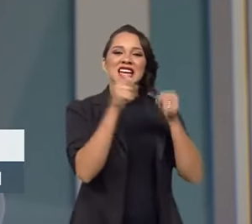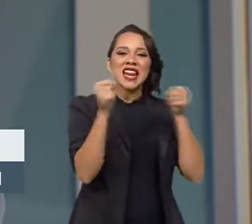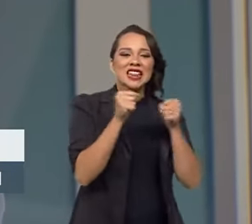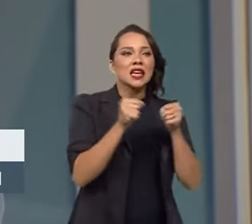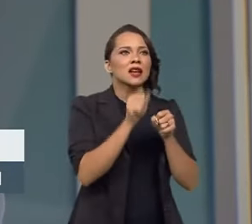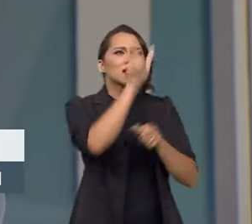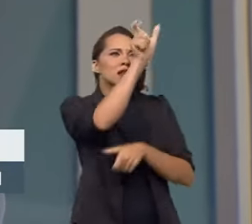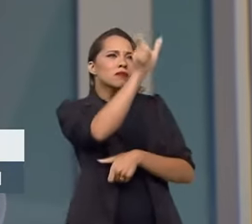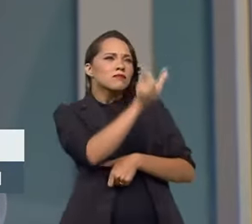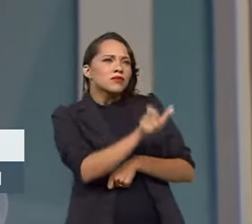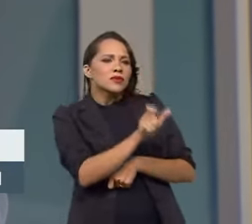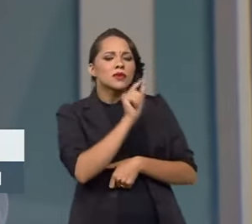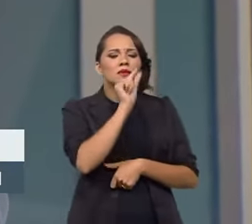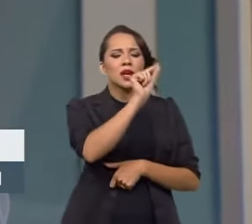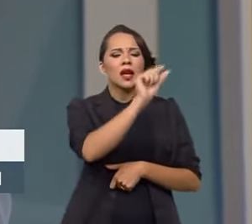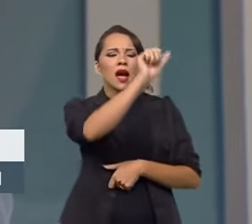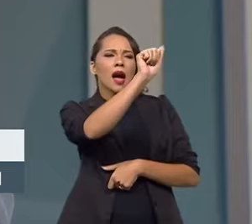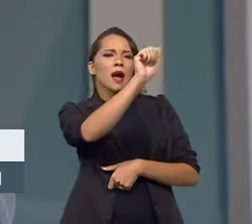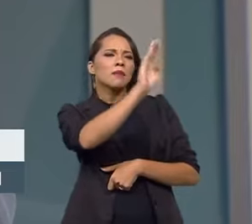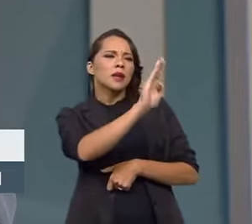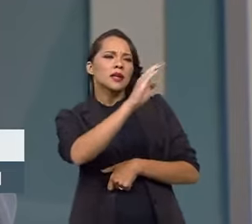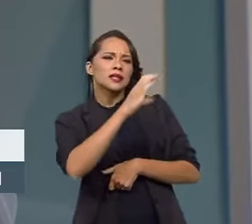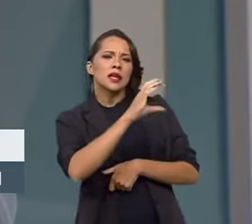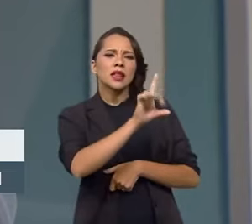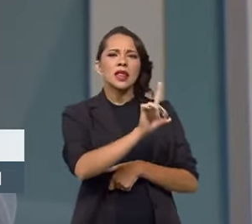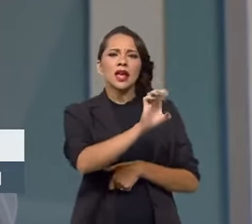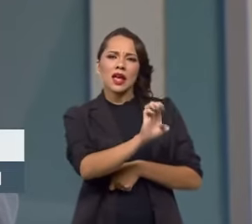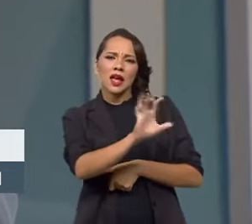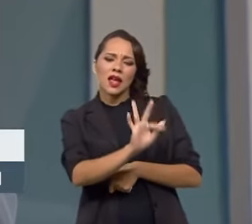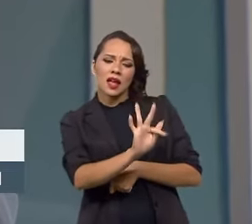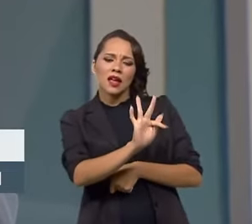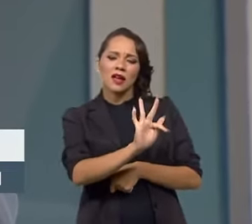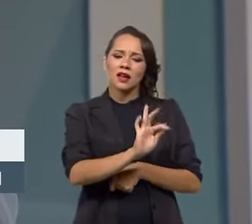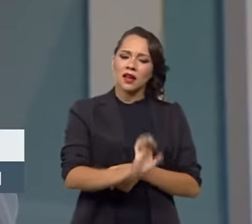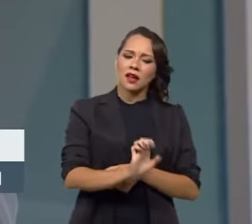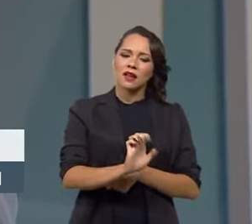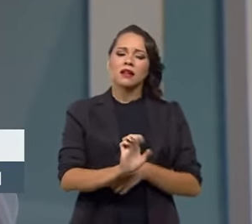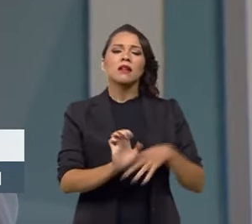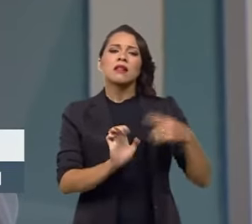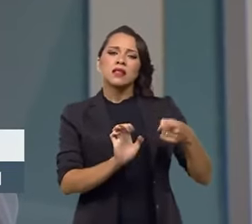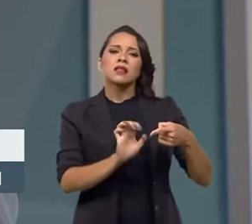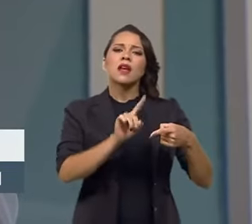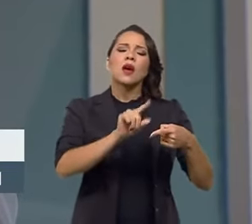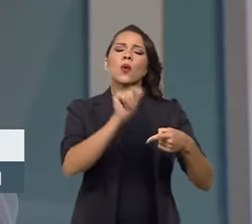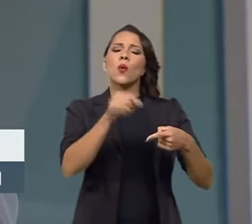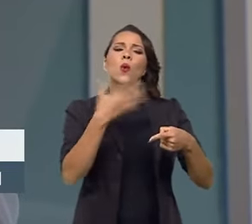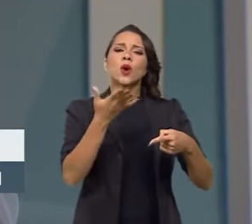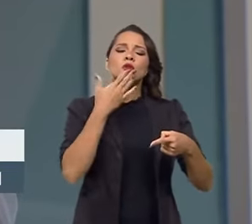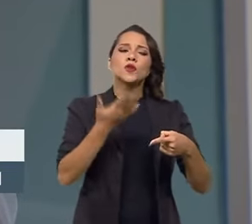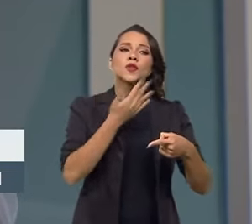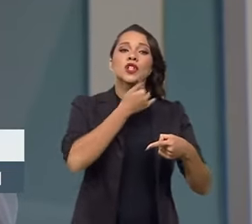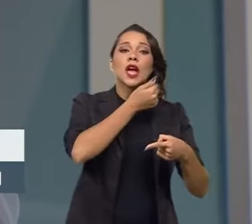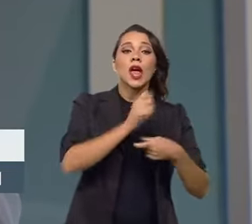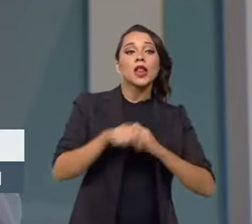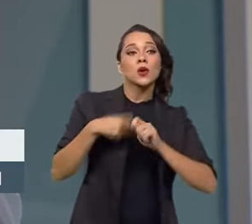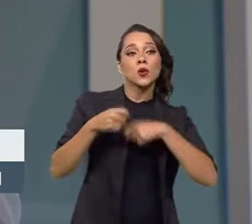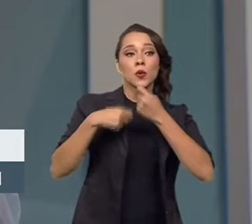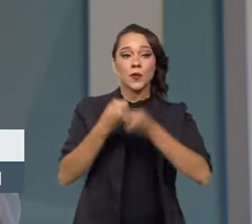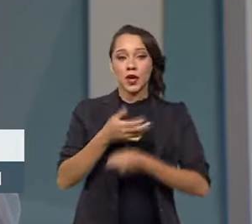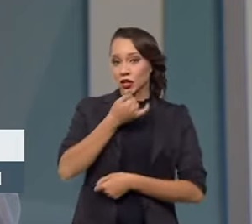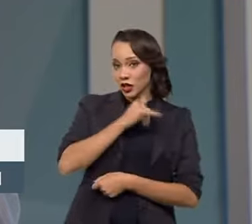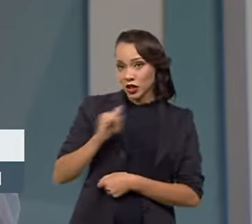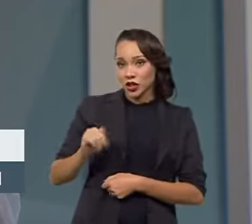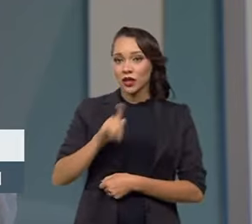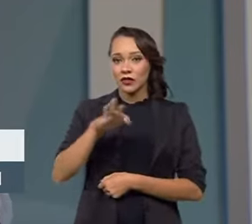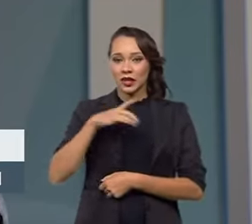etiquetazinha que tem lá A, B, C, D, E, F. Então, está dizendo qual é o nível de consumo de energia que aquele equipamento